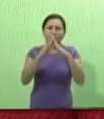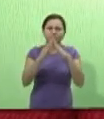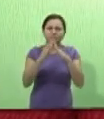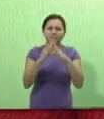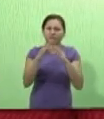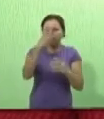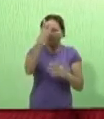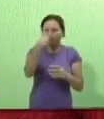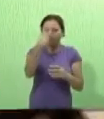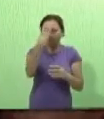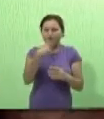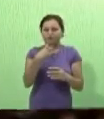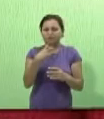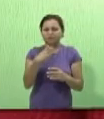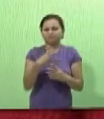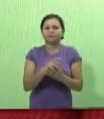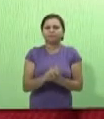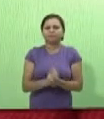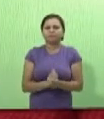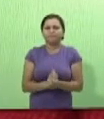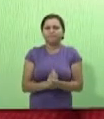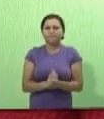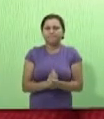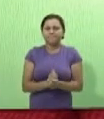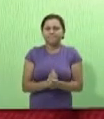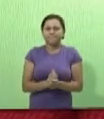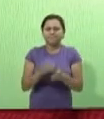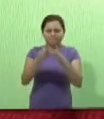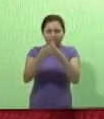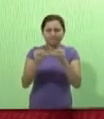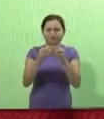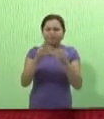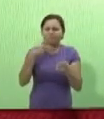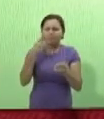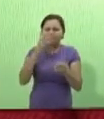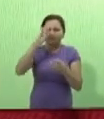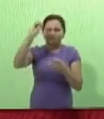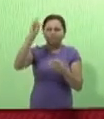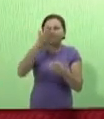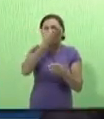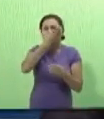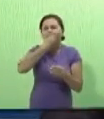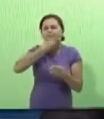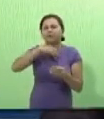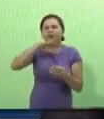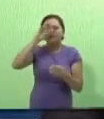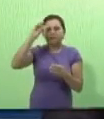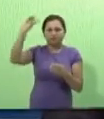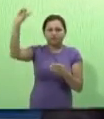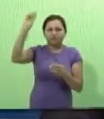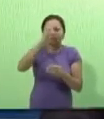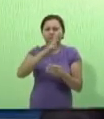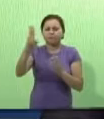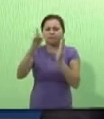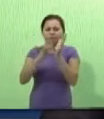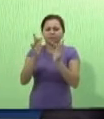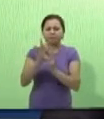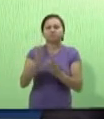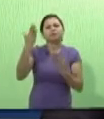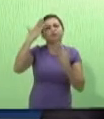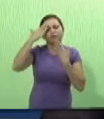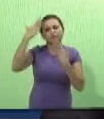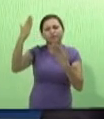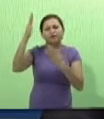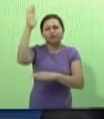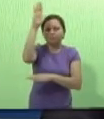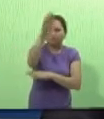Vamos orar? Se você puder fechar os seus olhos e curvar a sua cabeça, por favor, vamos falar com Deus. Pai, em nome de Jesus, nós